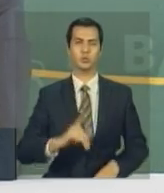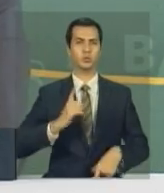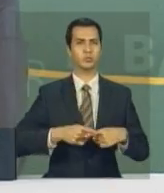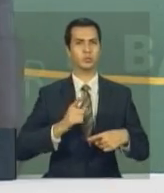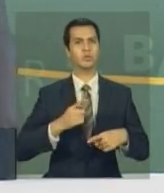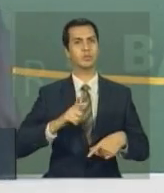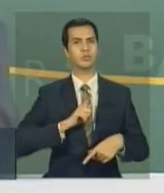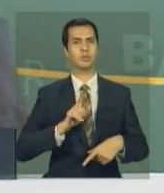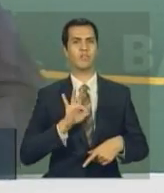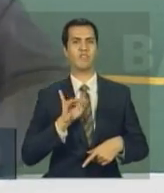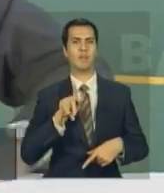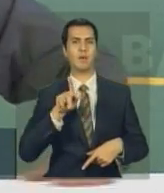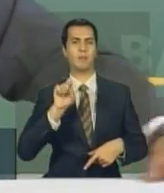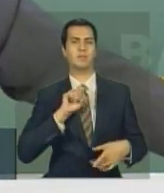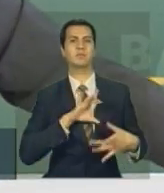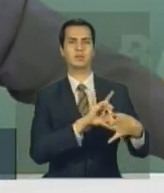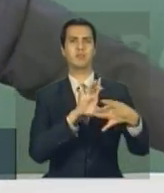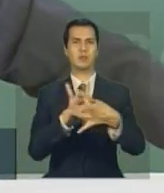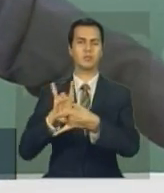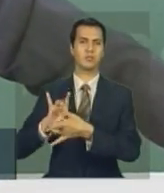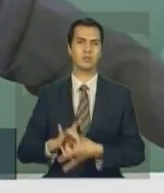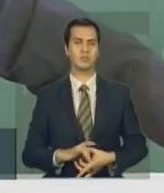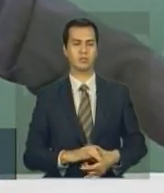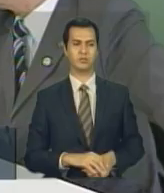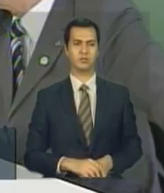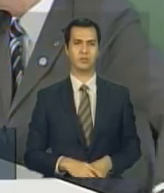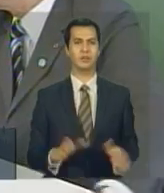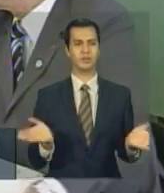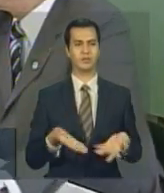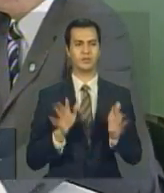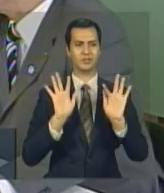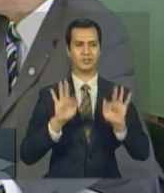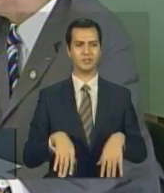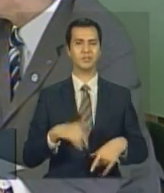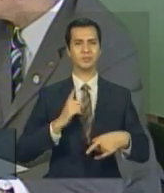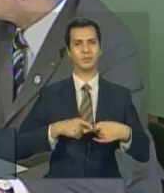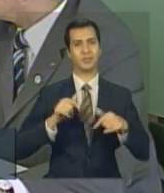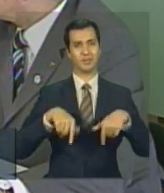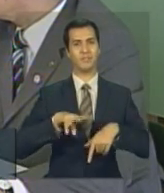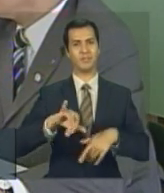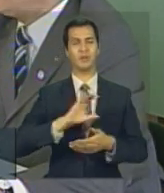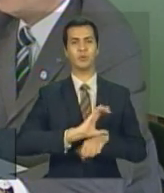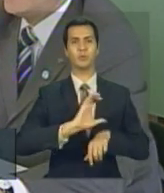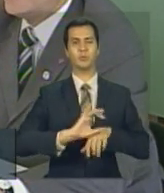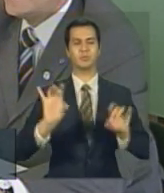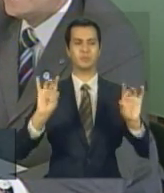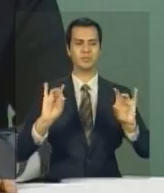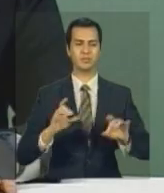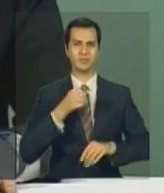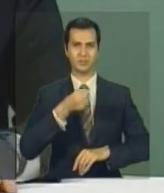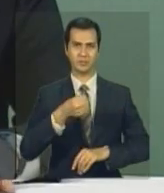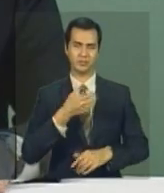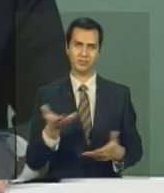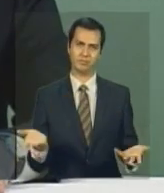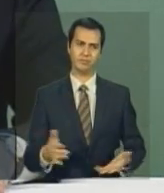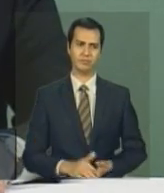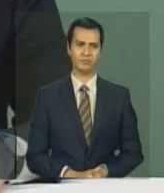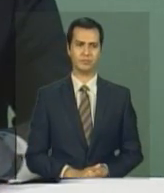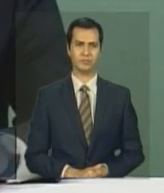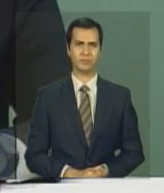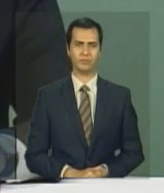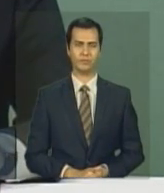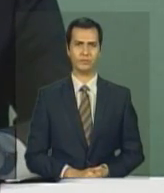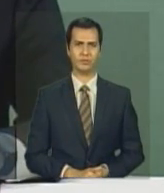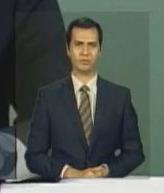da parceria com as Fundações de Amparo à Pesquisa Estadual. Vamos encerrar, então, senão daqui a pouco isso aqui já virou um próprio curso do Ciências Sem Fronteiras. Vai, a última. Ministro Mercadante, eu queria saber